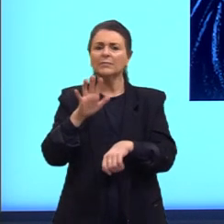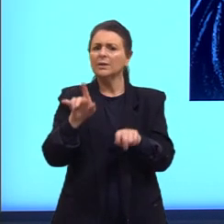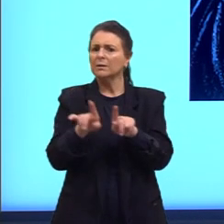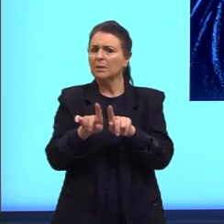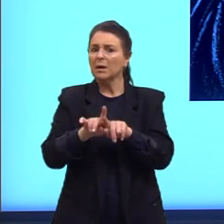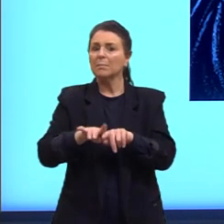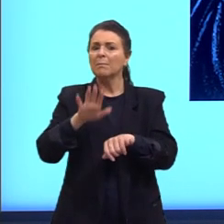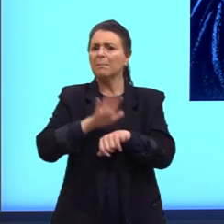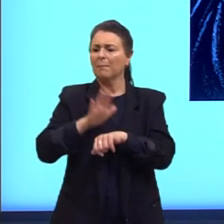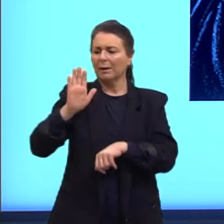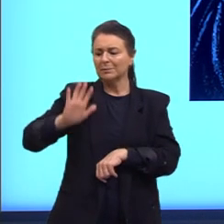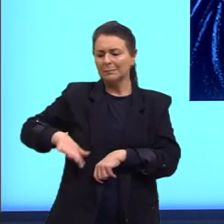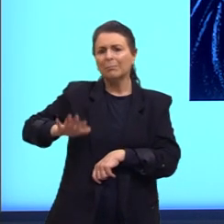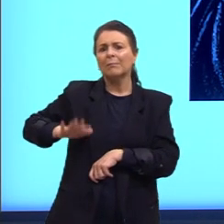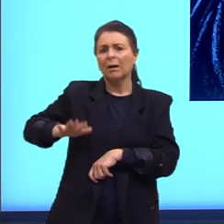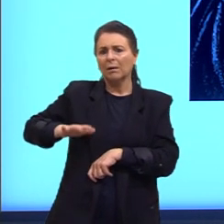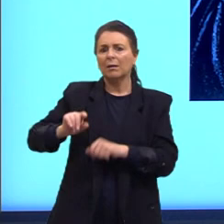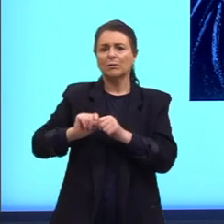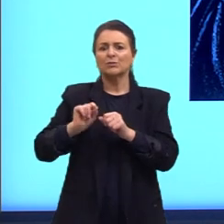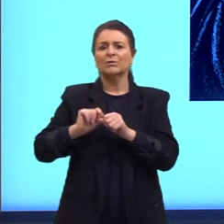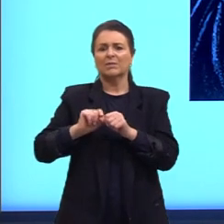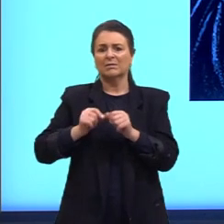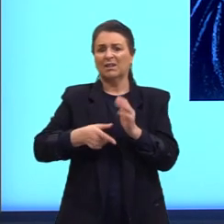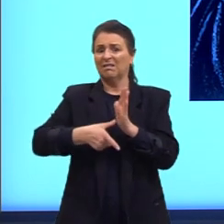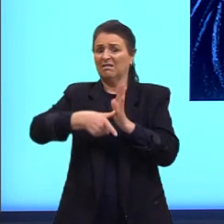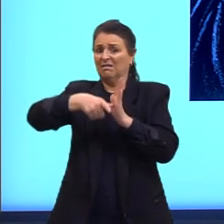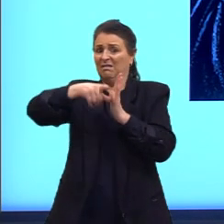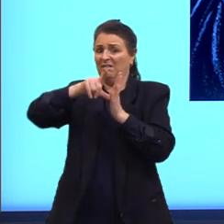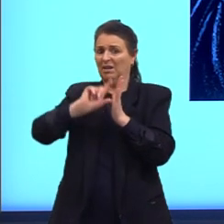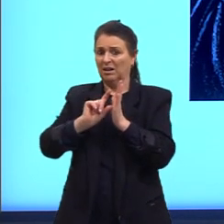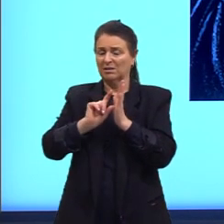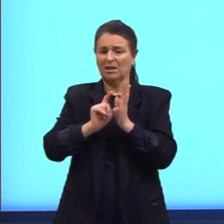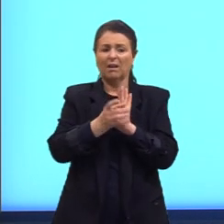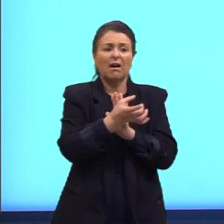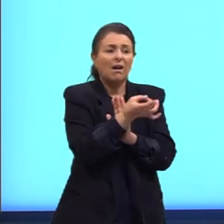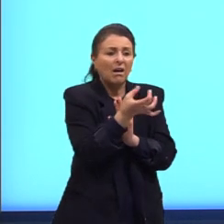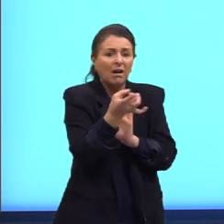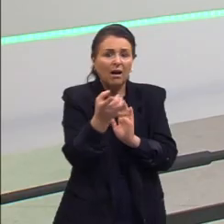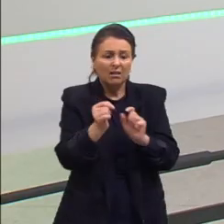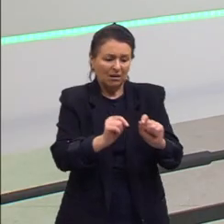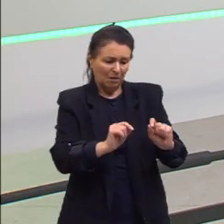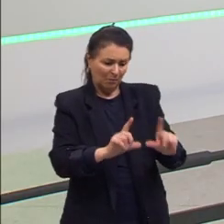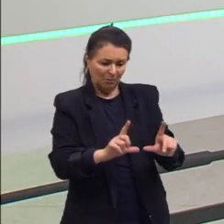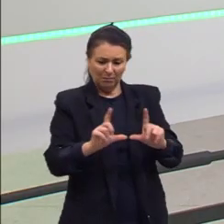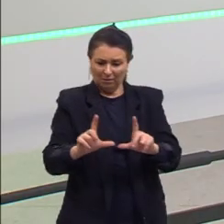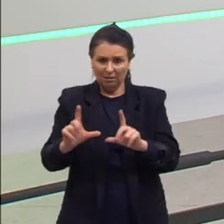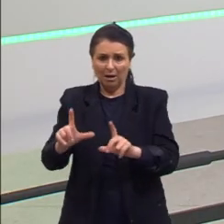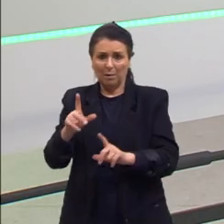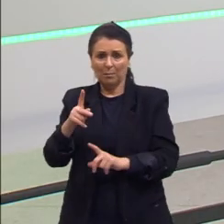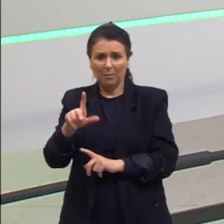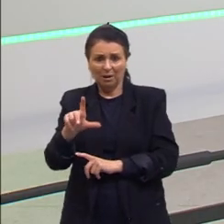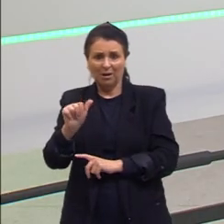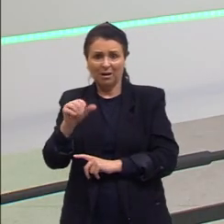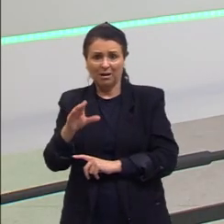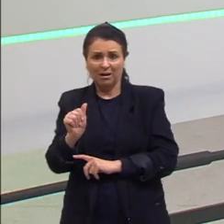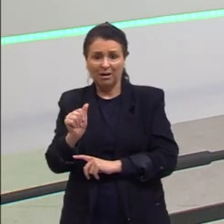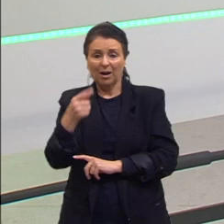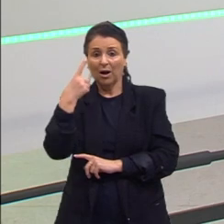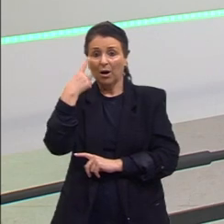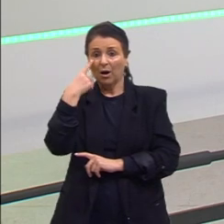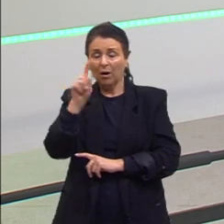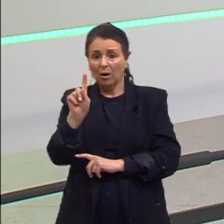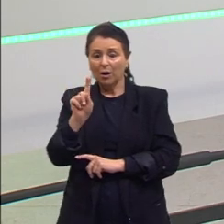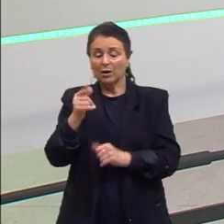mais barato do que se fazer manualmente todas as edições. Olhem aqui um exemplo, um